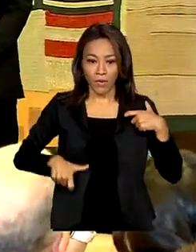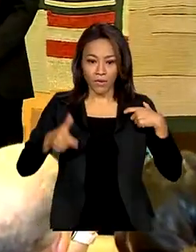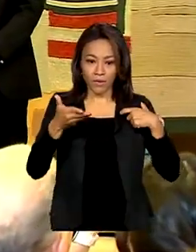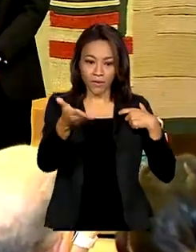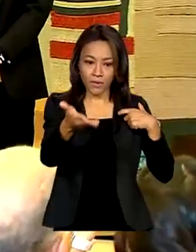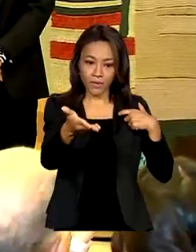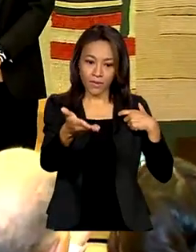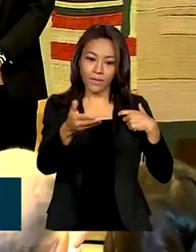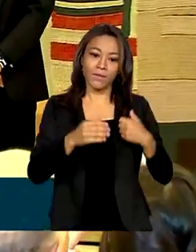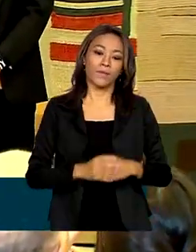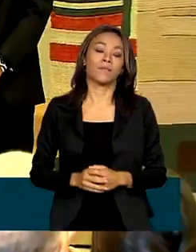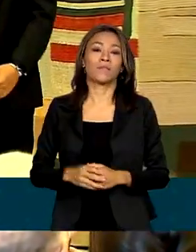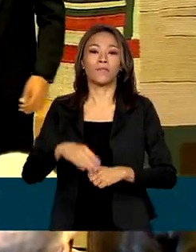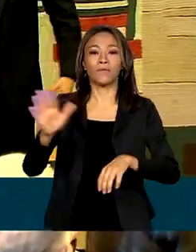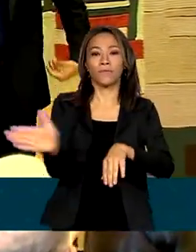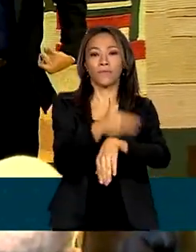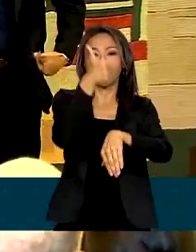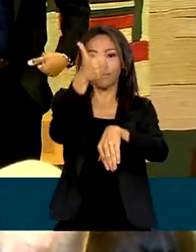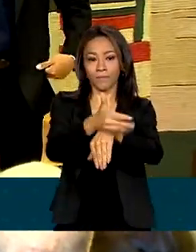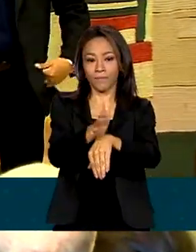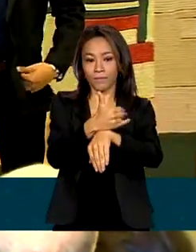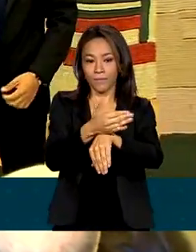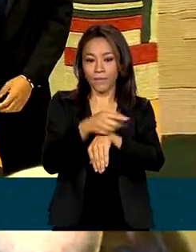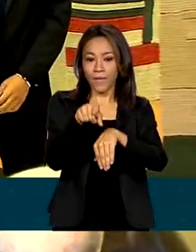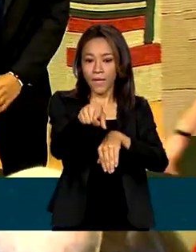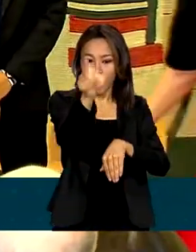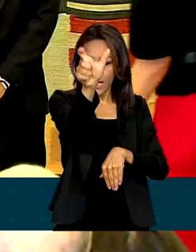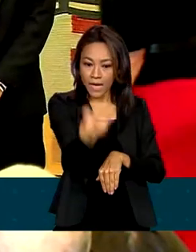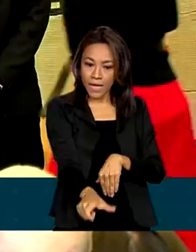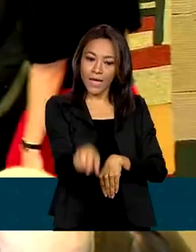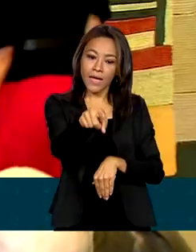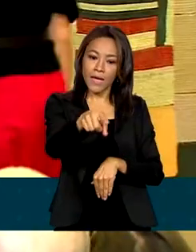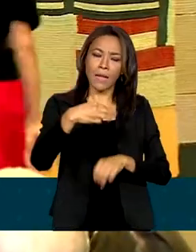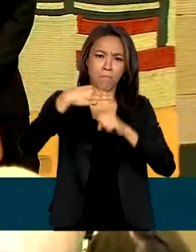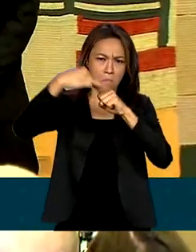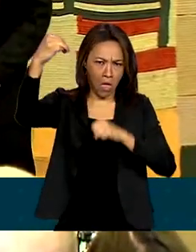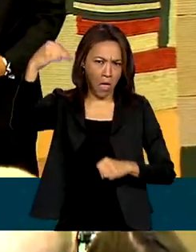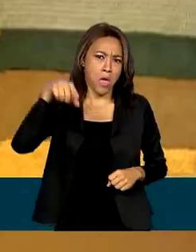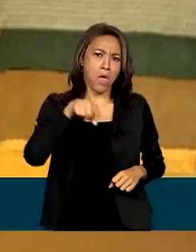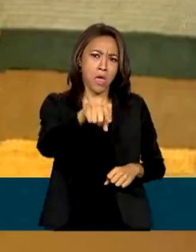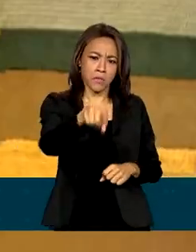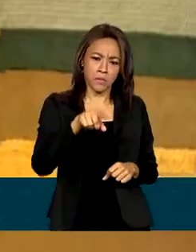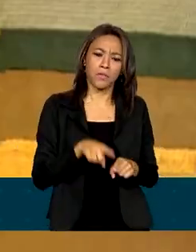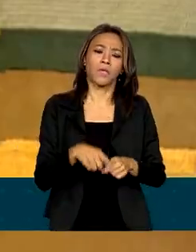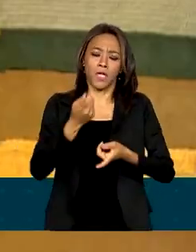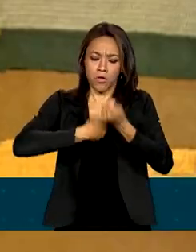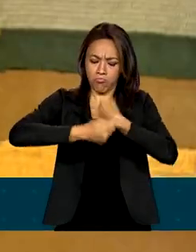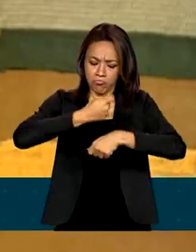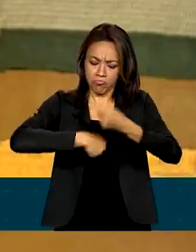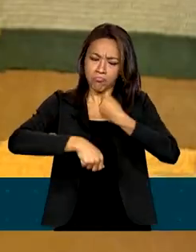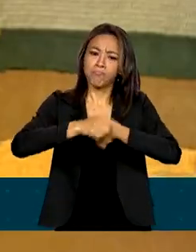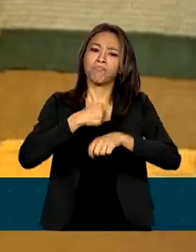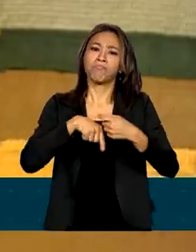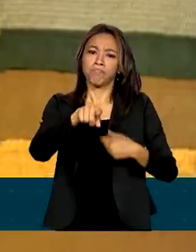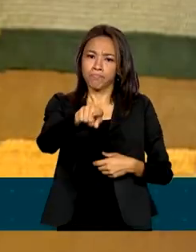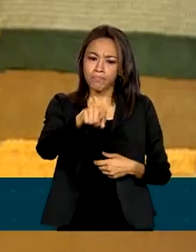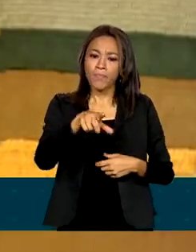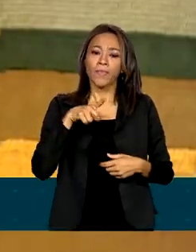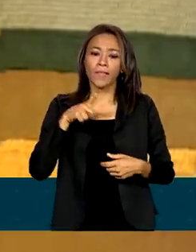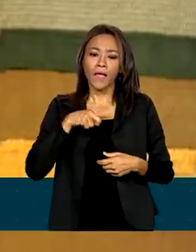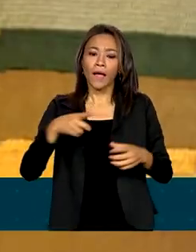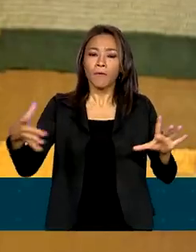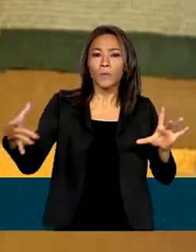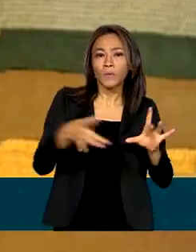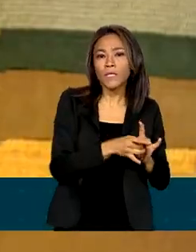Professor, sociólogo, mestre em desenvolvimento sustentável e gestor cultural, Leandro Graz é filiado ao